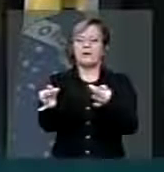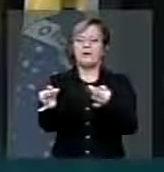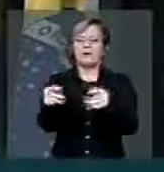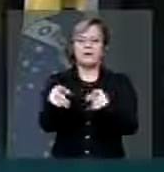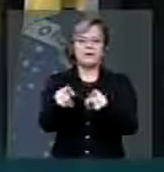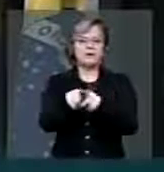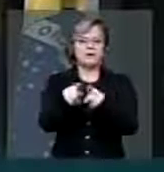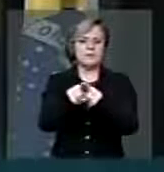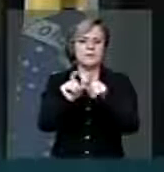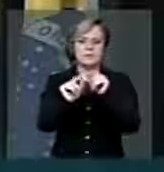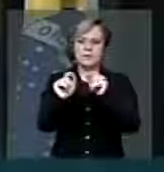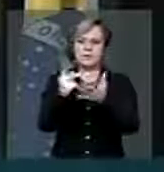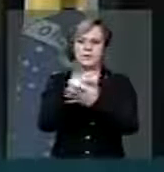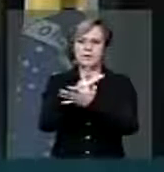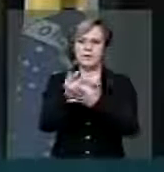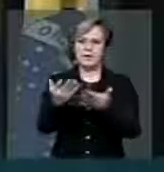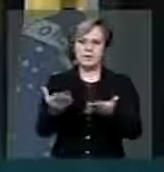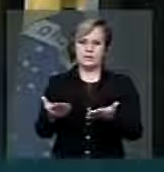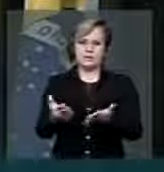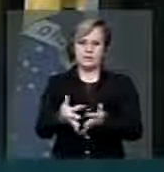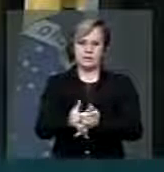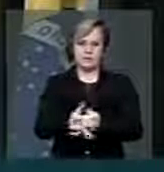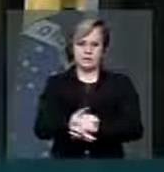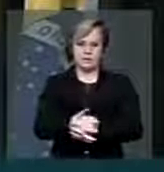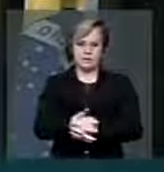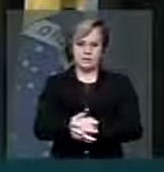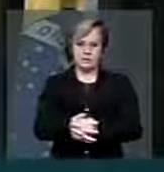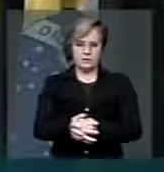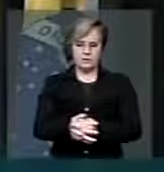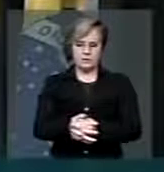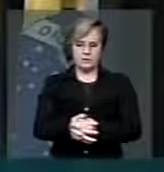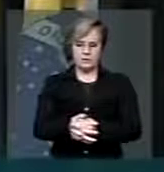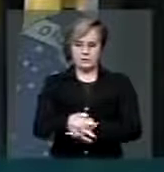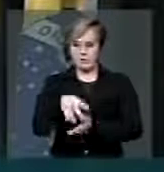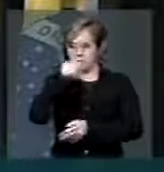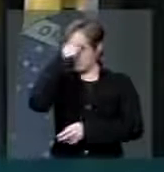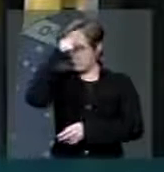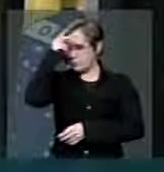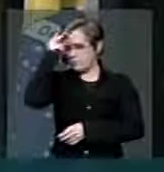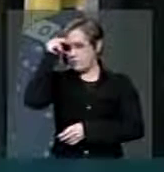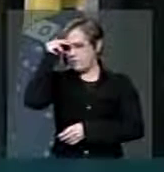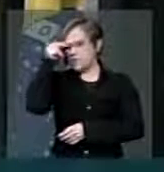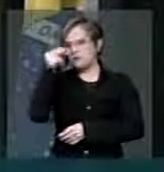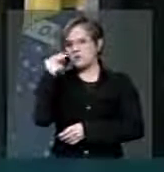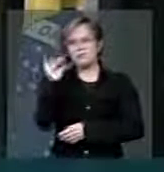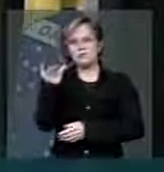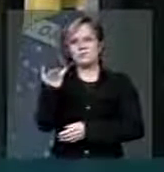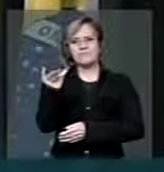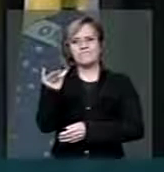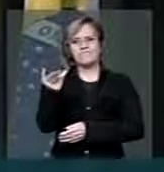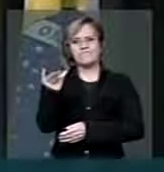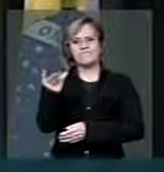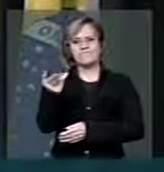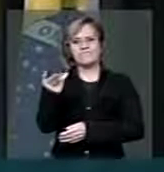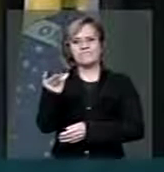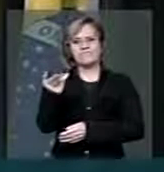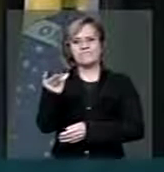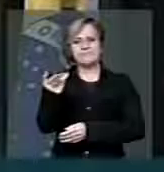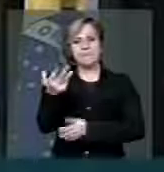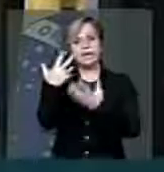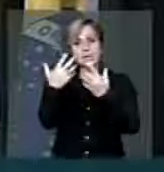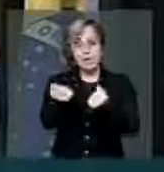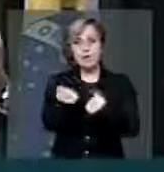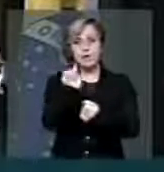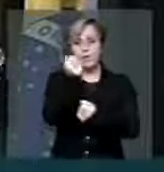os prefeitos acabam se satisfazendo com tão pouco.